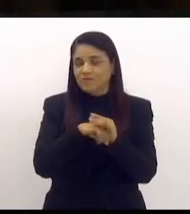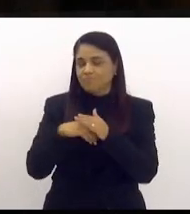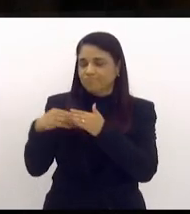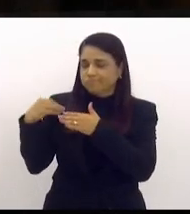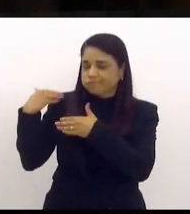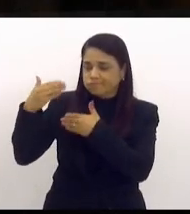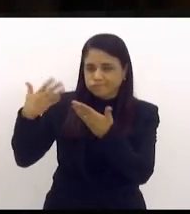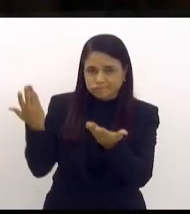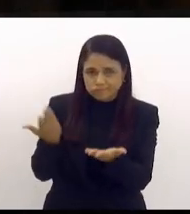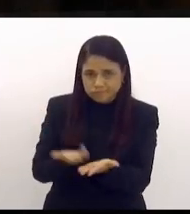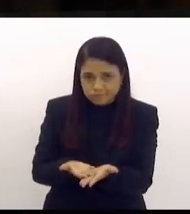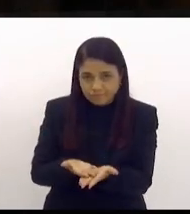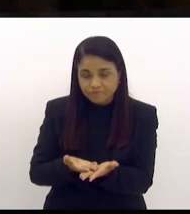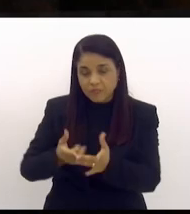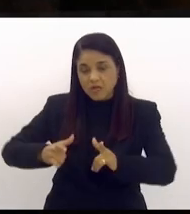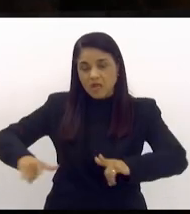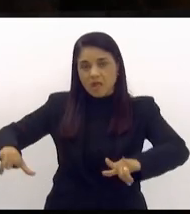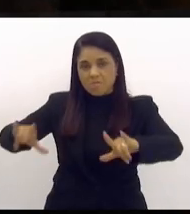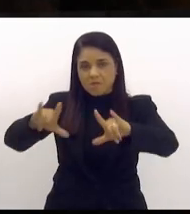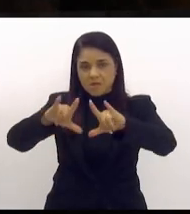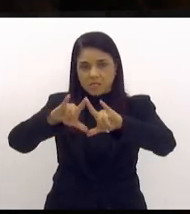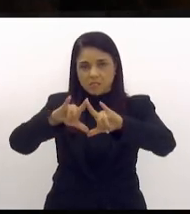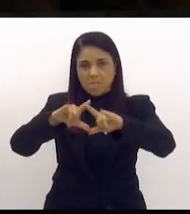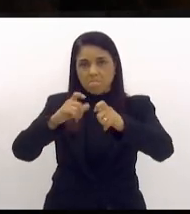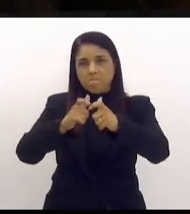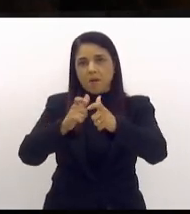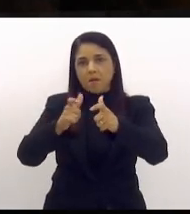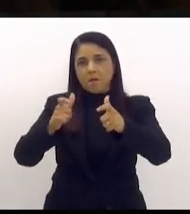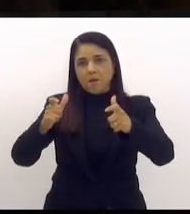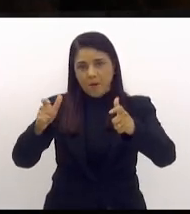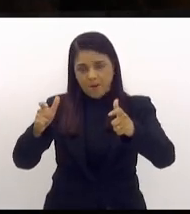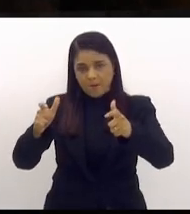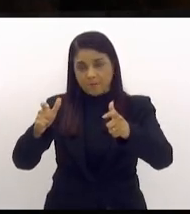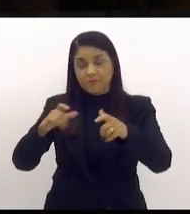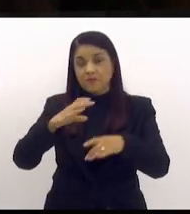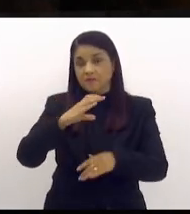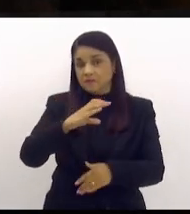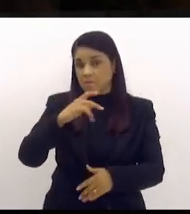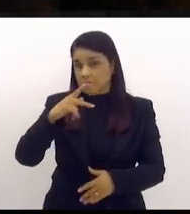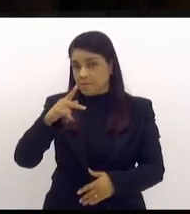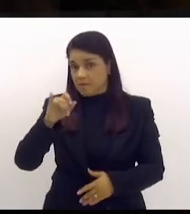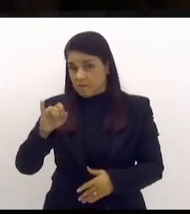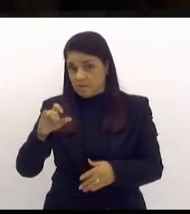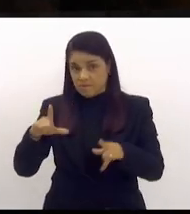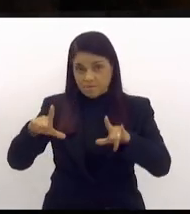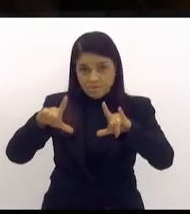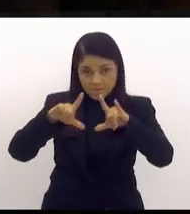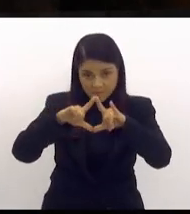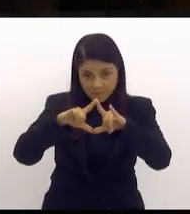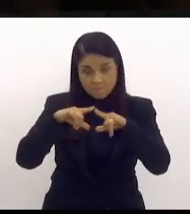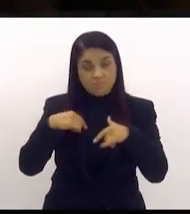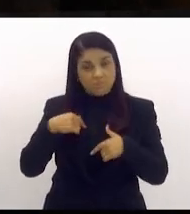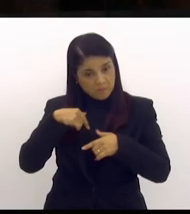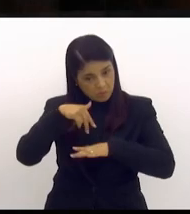milícia se estendeu. CPI das milícias, eu estava aqui,